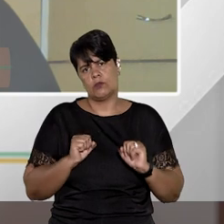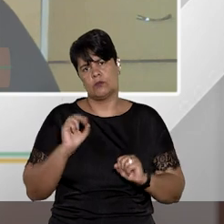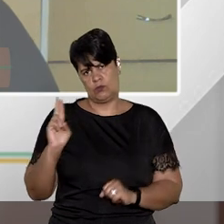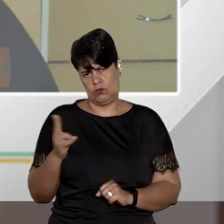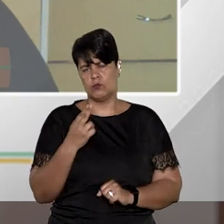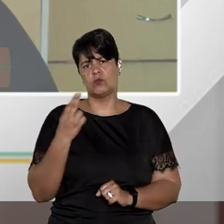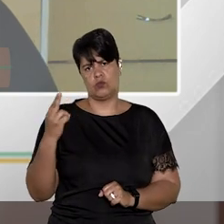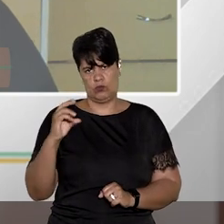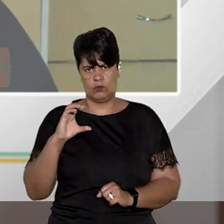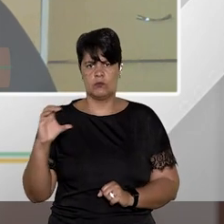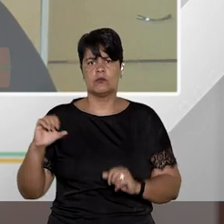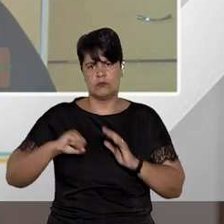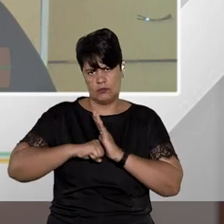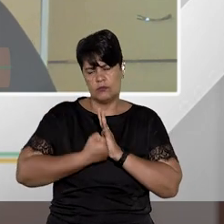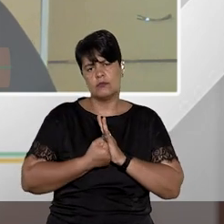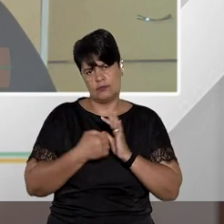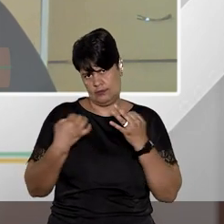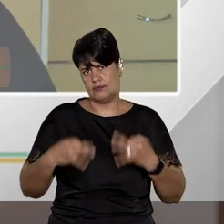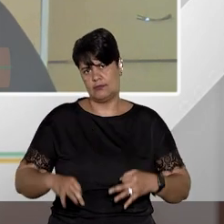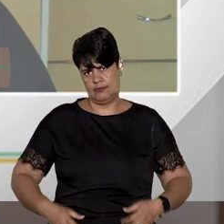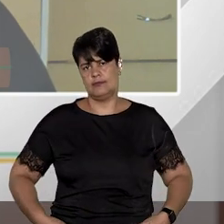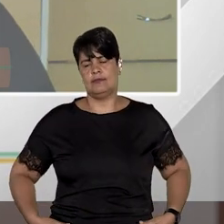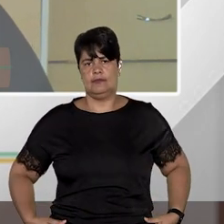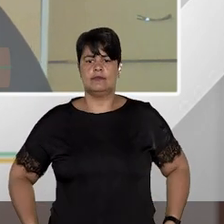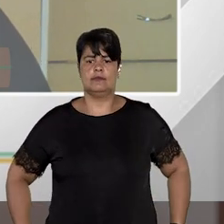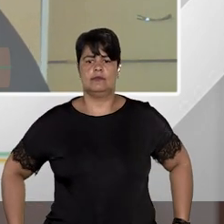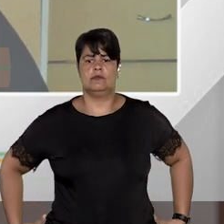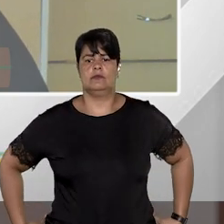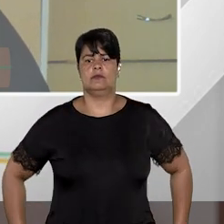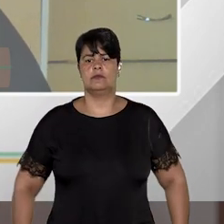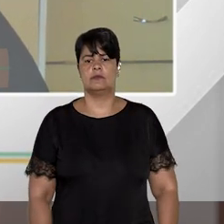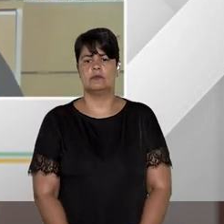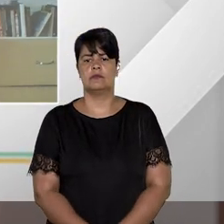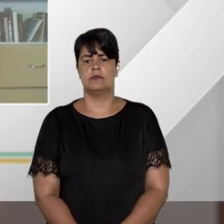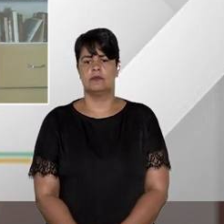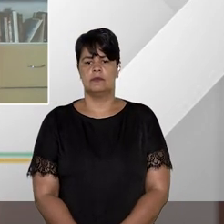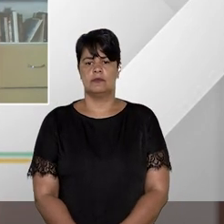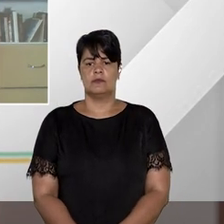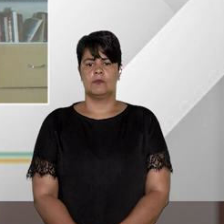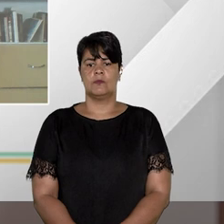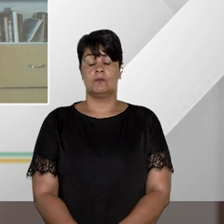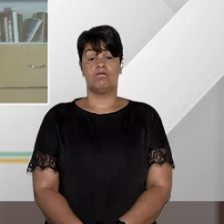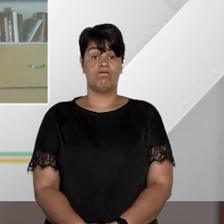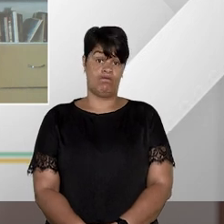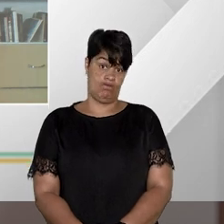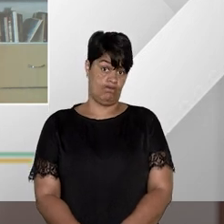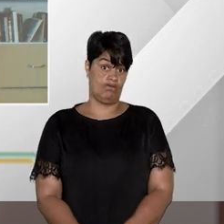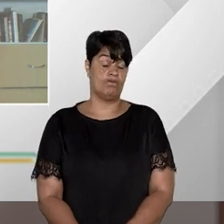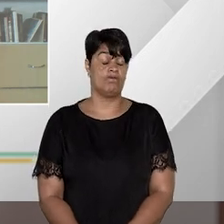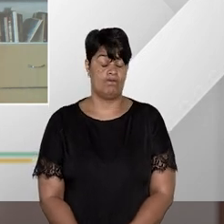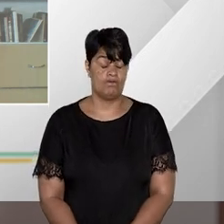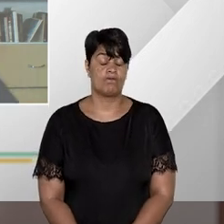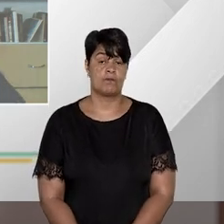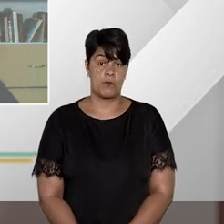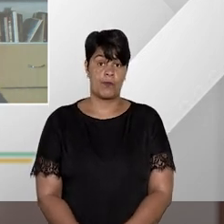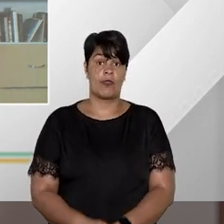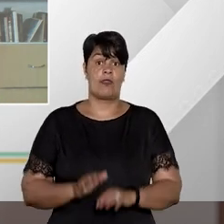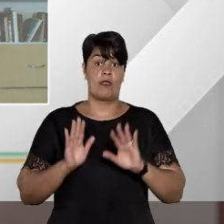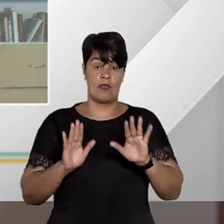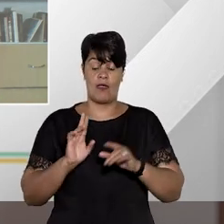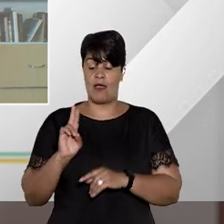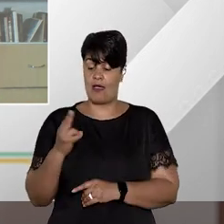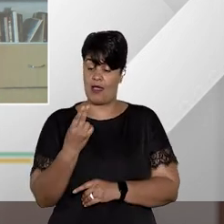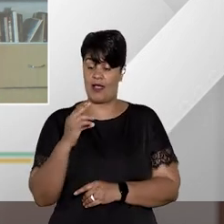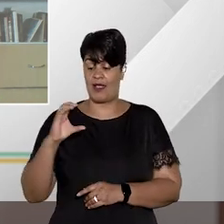usar essa via do habeas corpus trancativo Bom, apesar de o HC ser remédio